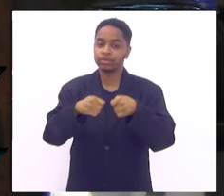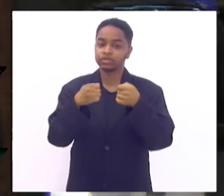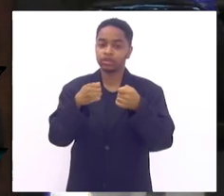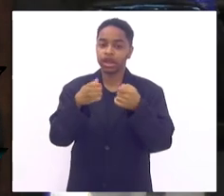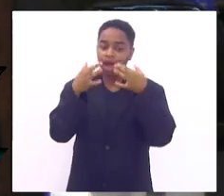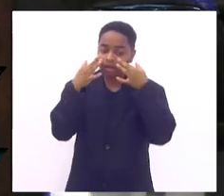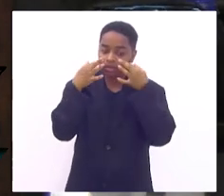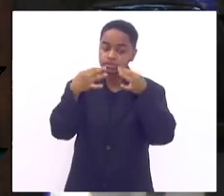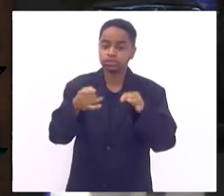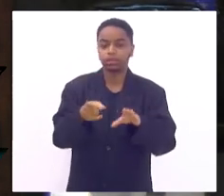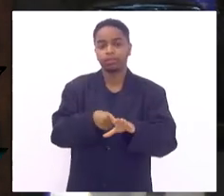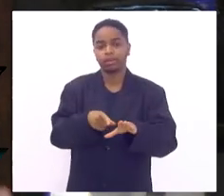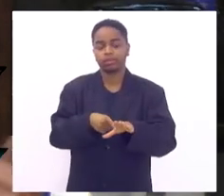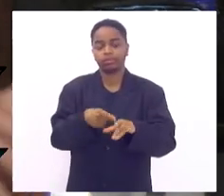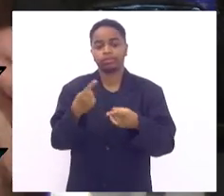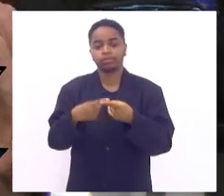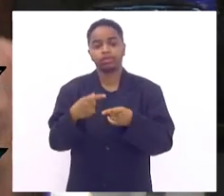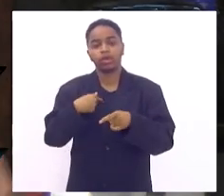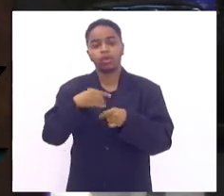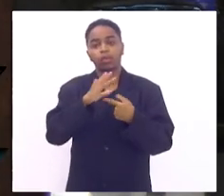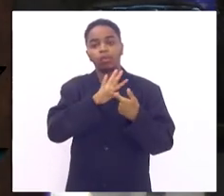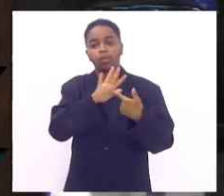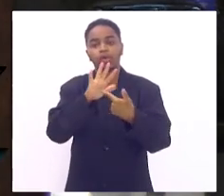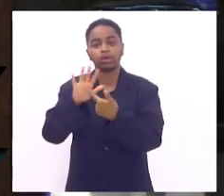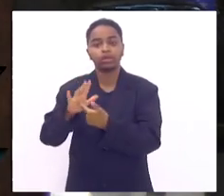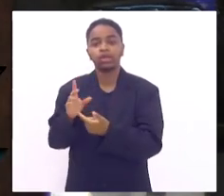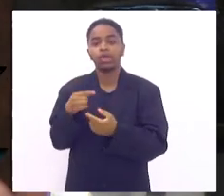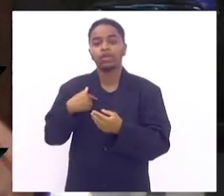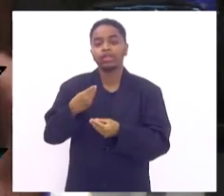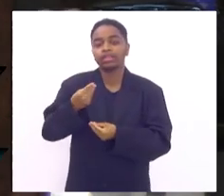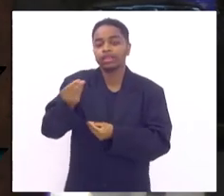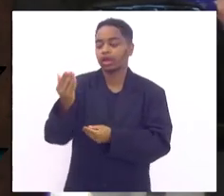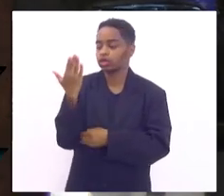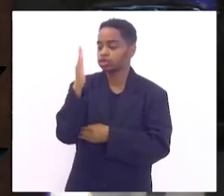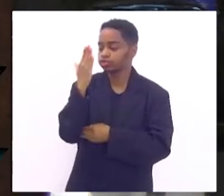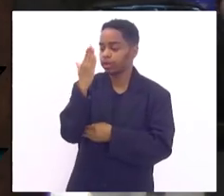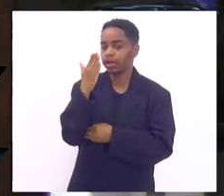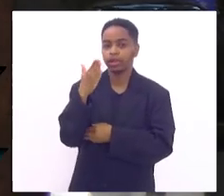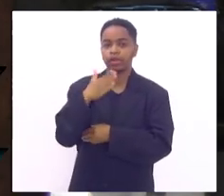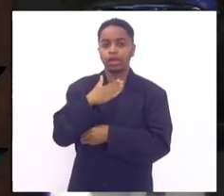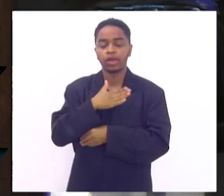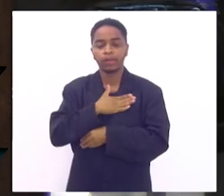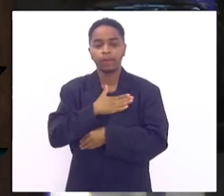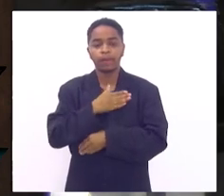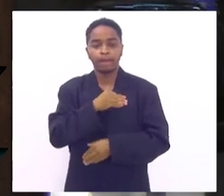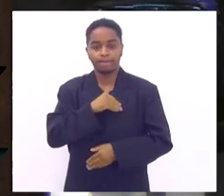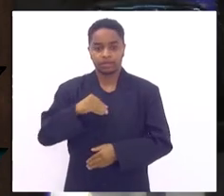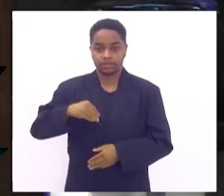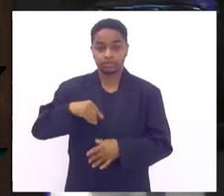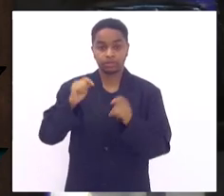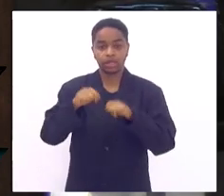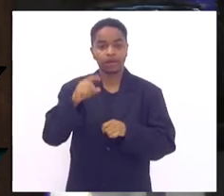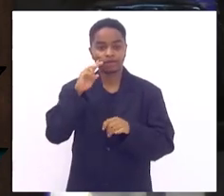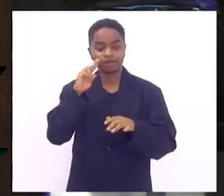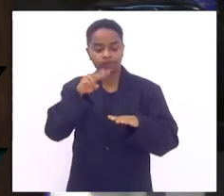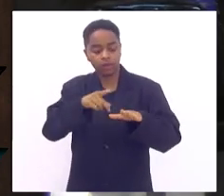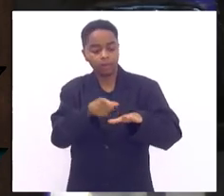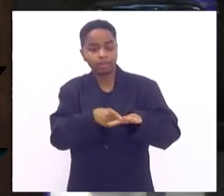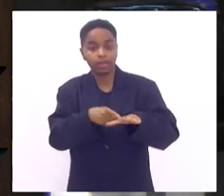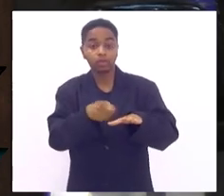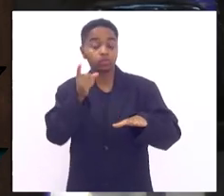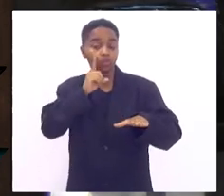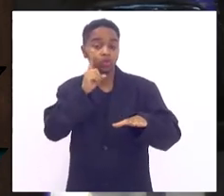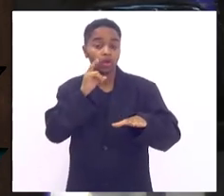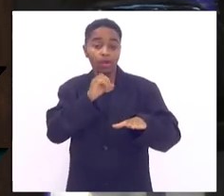pé eu falo sempre que eu dou um espelinho para os meus pacientes para que eles aprendam a olhar para o seu pé todo dia porque o dia que